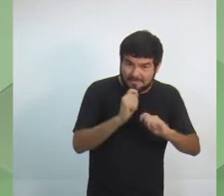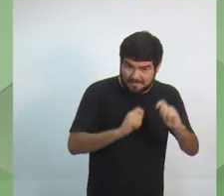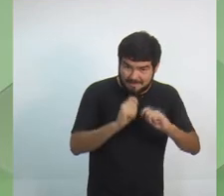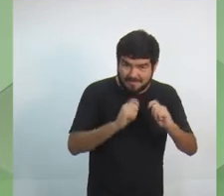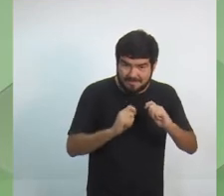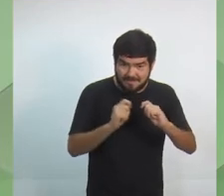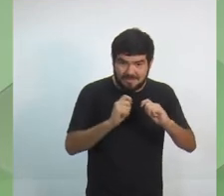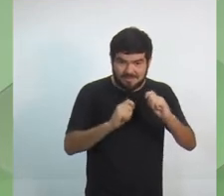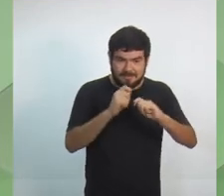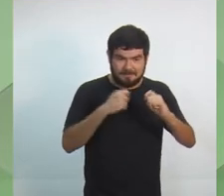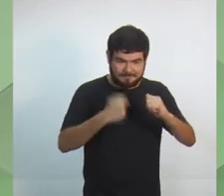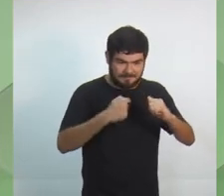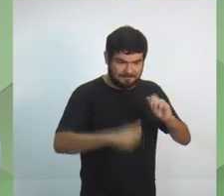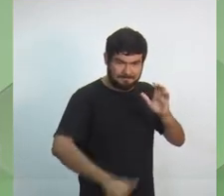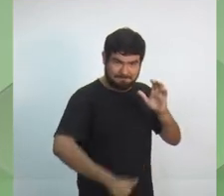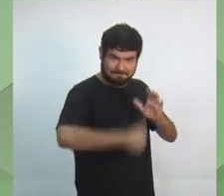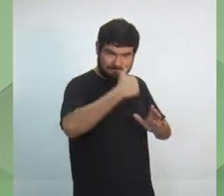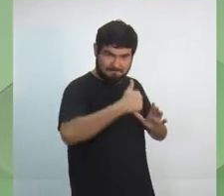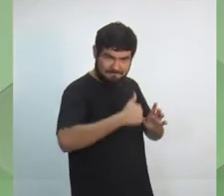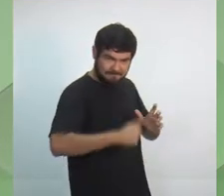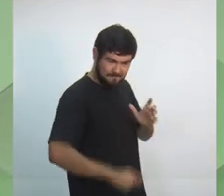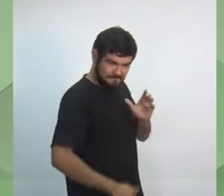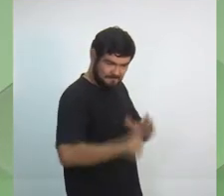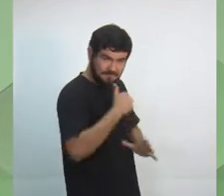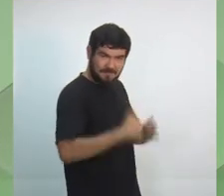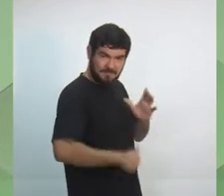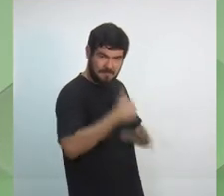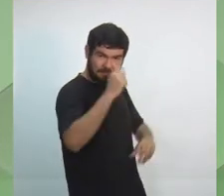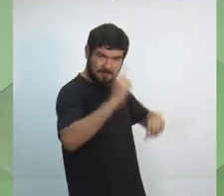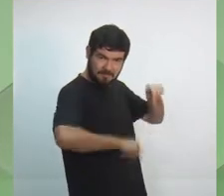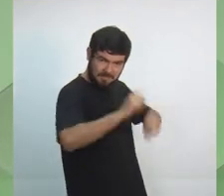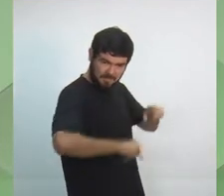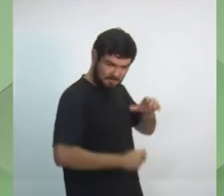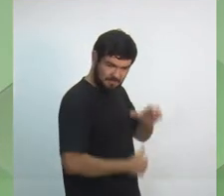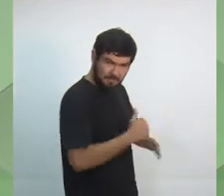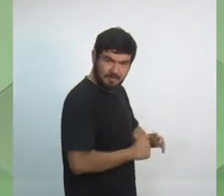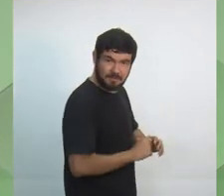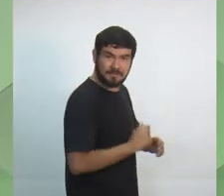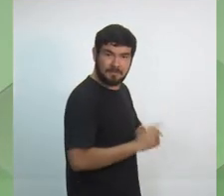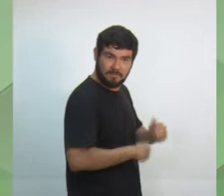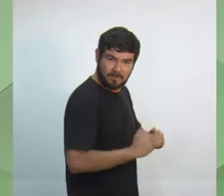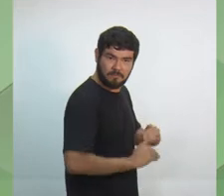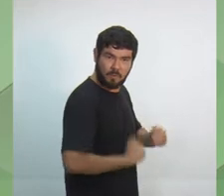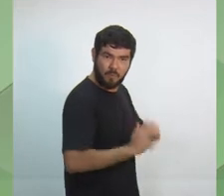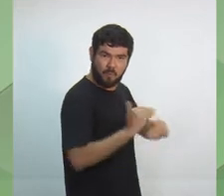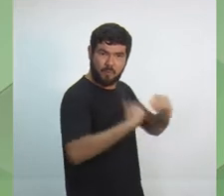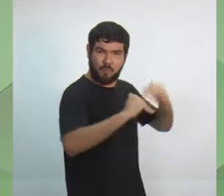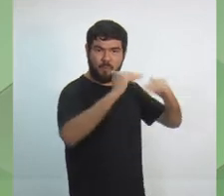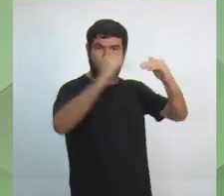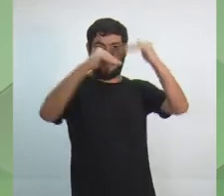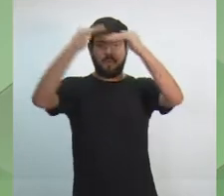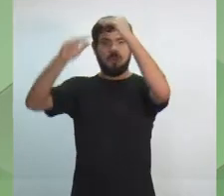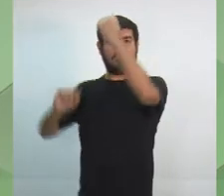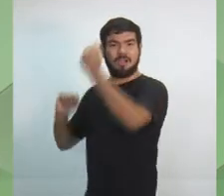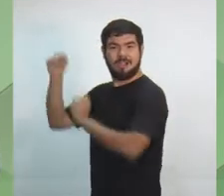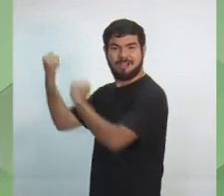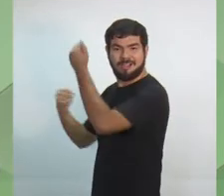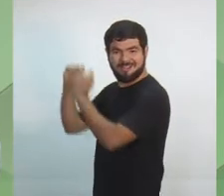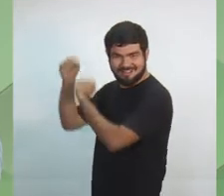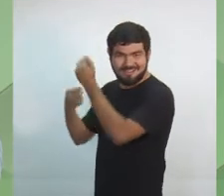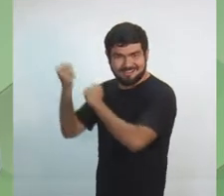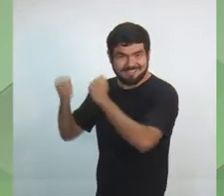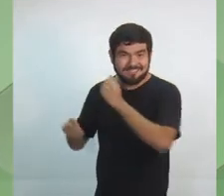setor primário. Só para você ter uma ideia, 82% das atividades econômicas do Estado estão